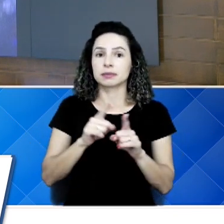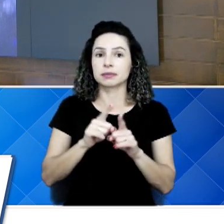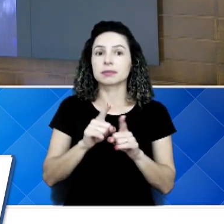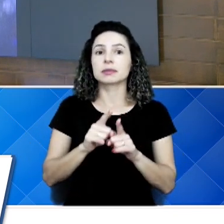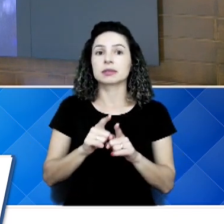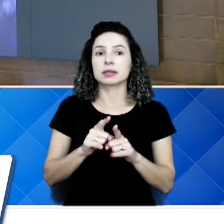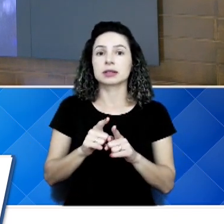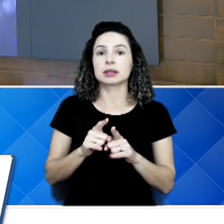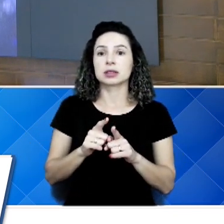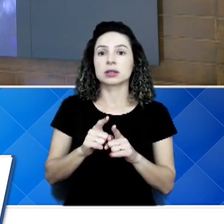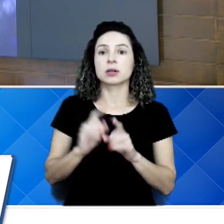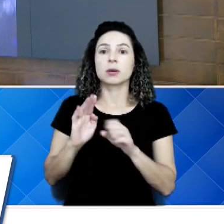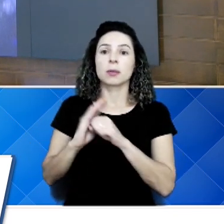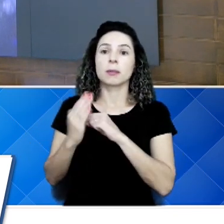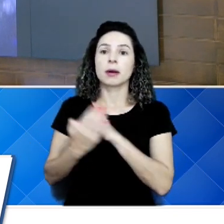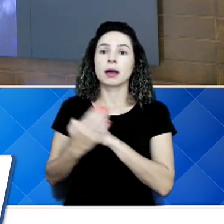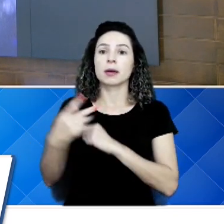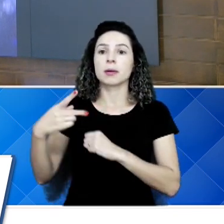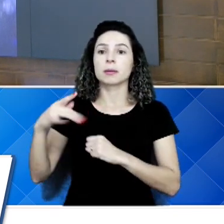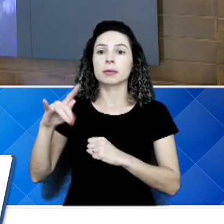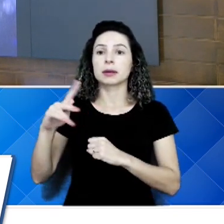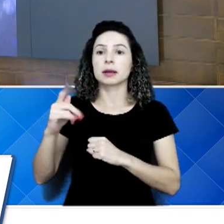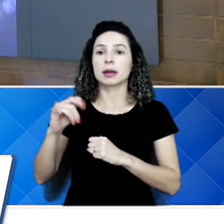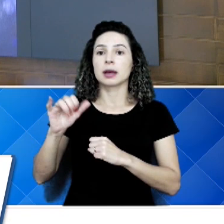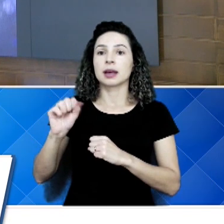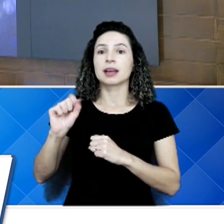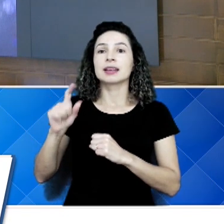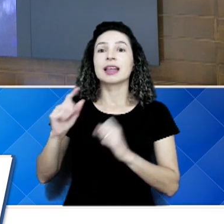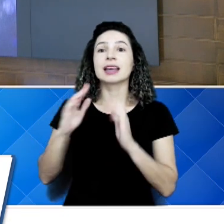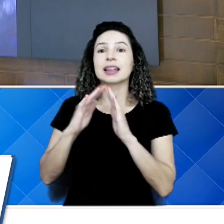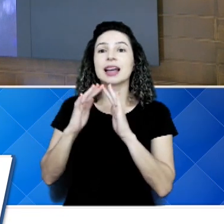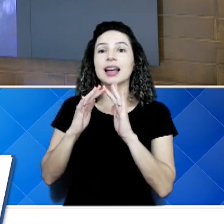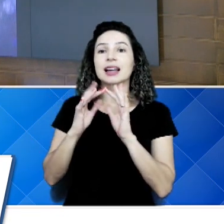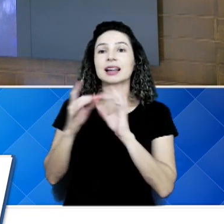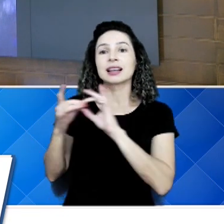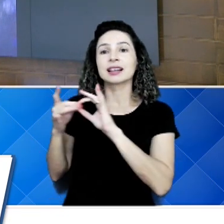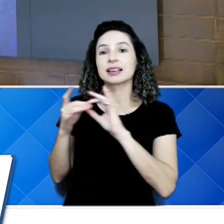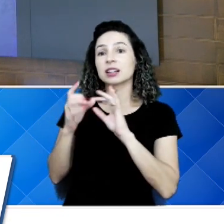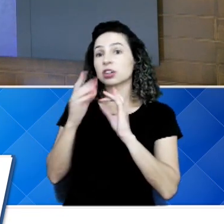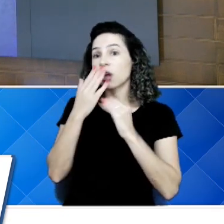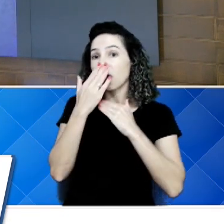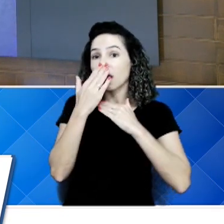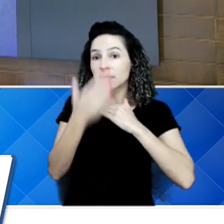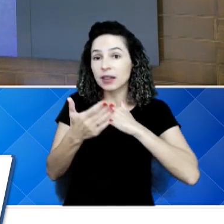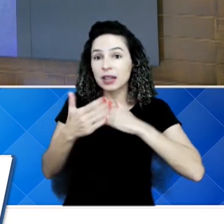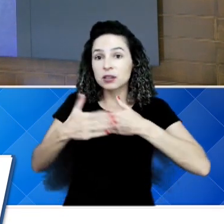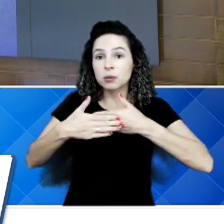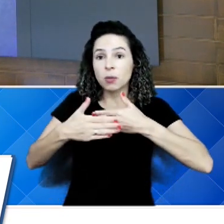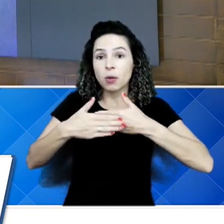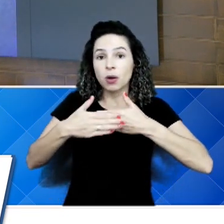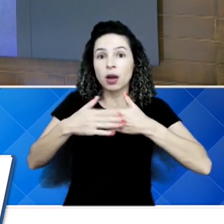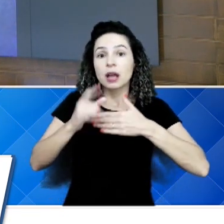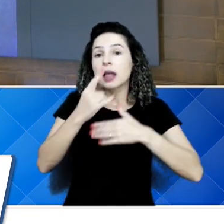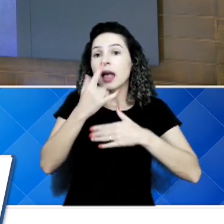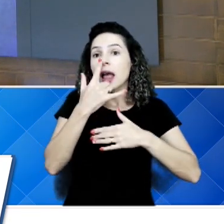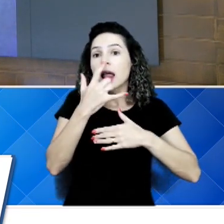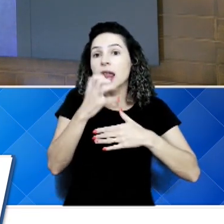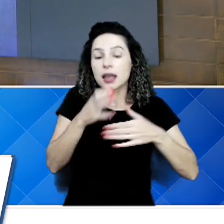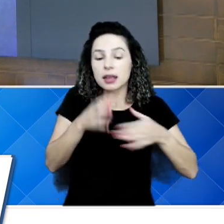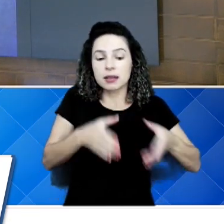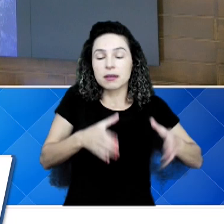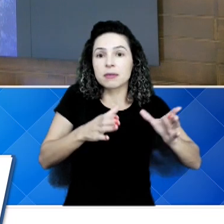Parque dos Pinhais tem as casas germinadas, então é só a frente do portão. Até para pôr uma lixeira ali, dá problema.